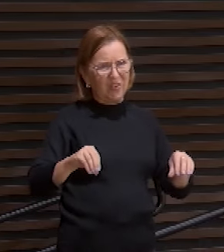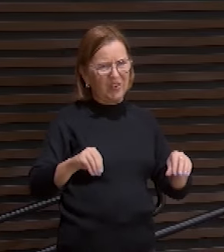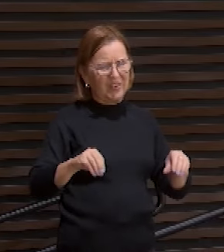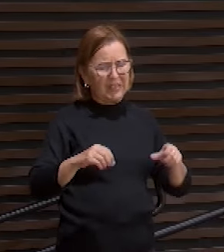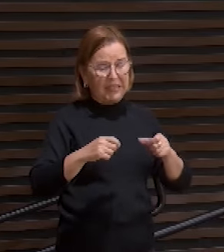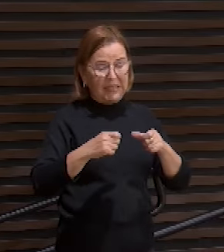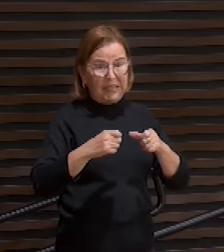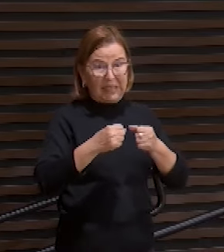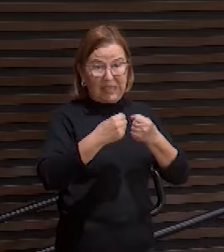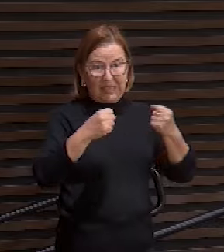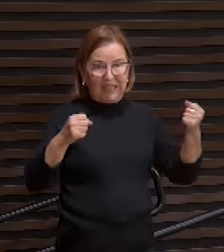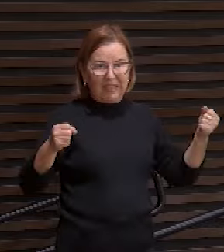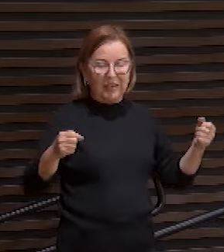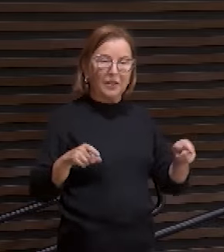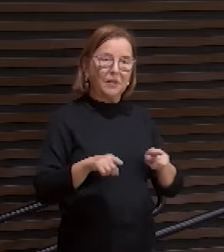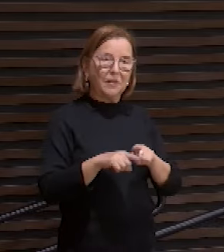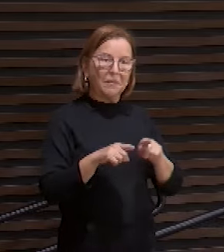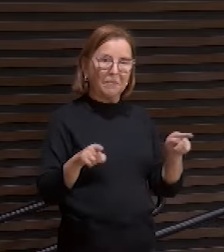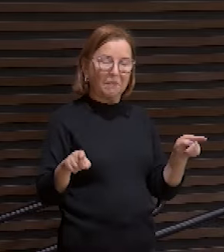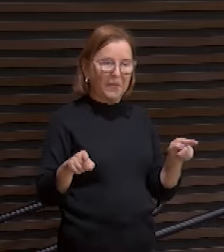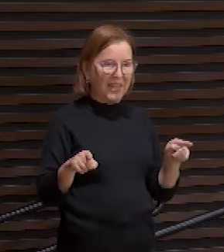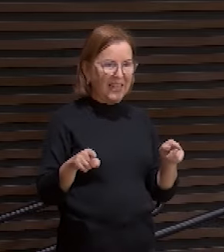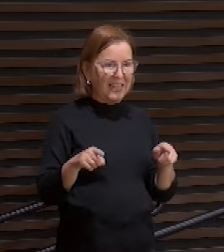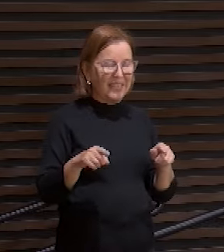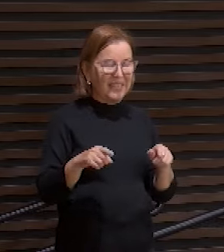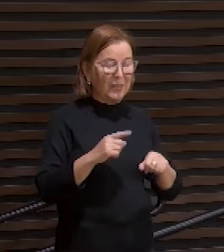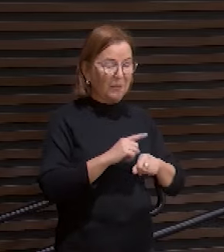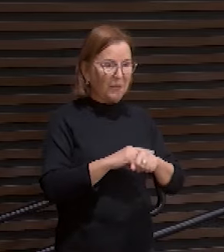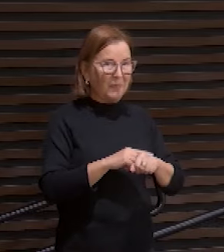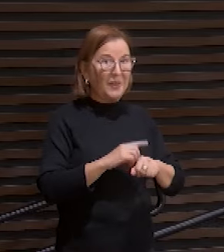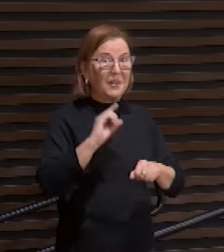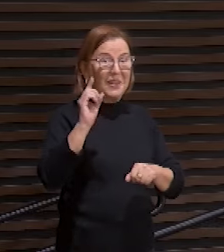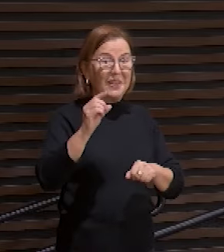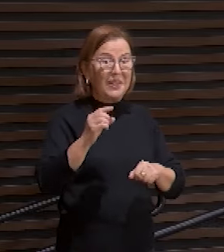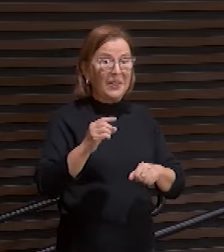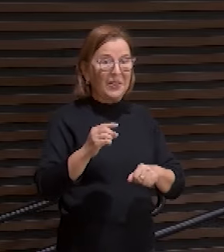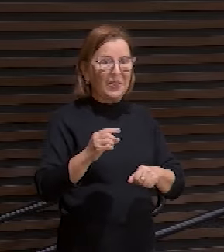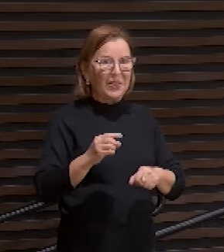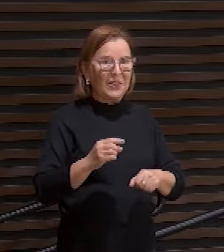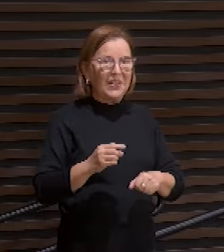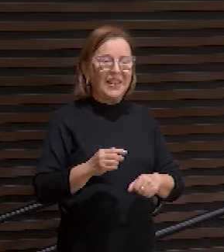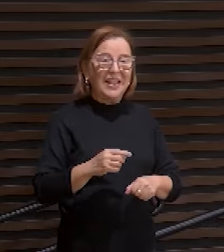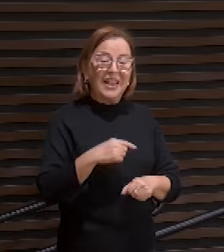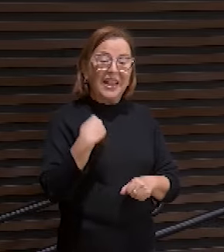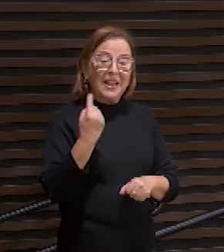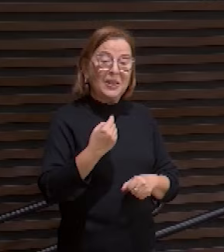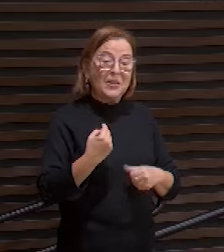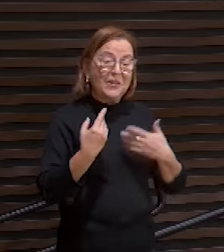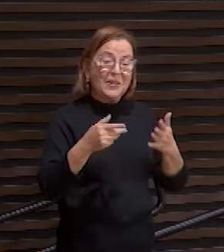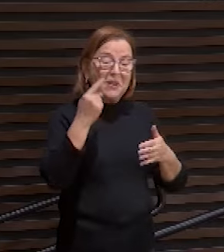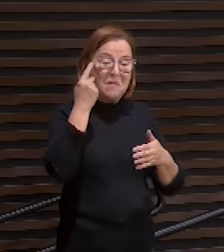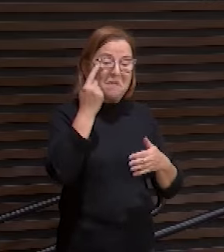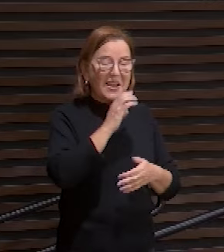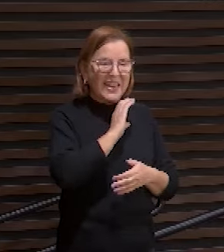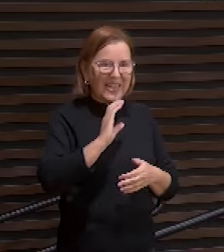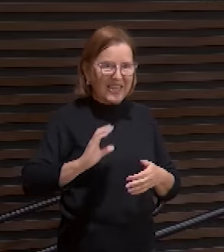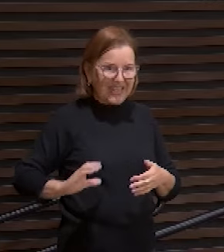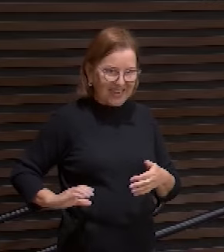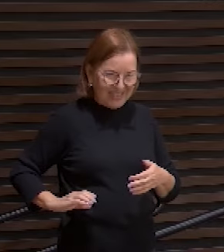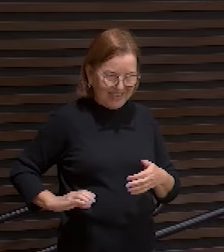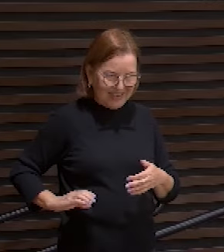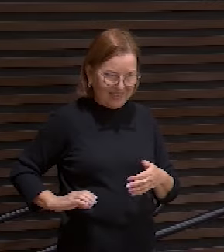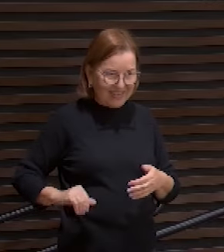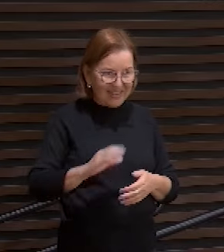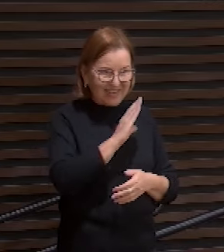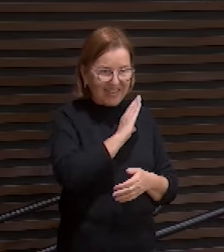mas a partir do momento que nós fomos dados por Deus a Cristo e ele nos recebeu antes da fundação do mundo ele se tornou responsáveis por nós